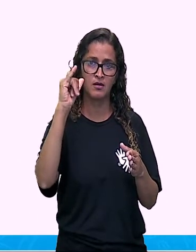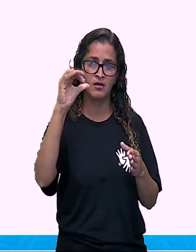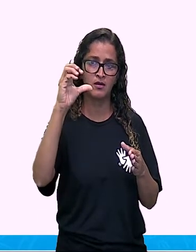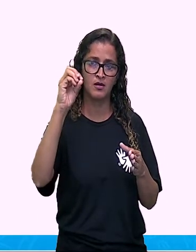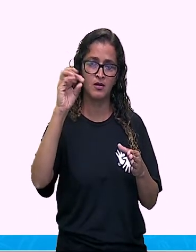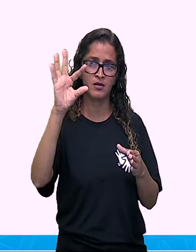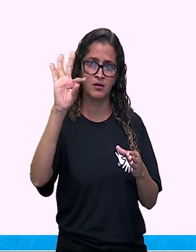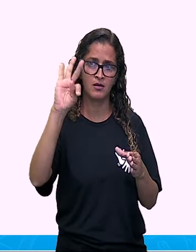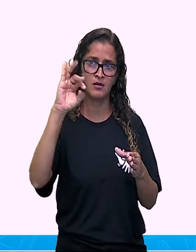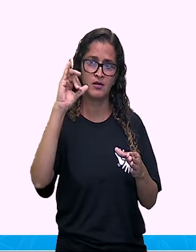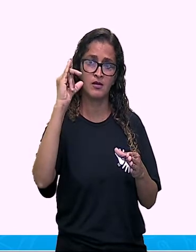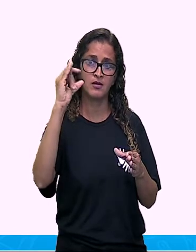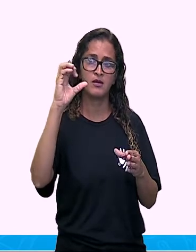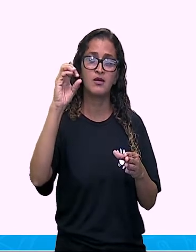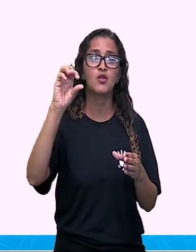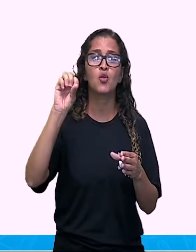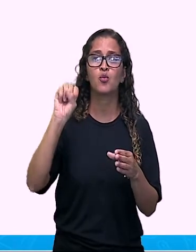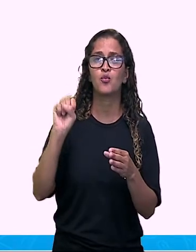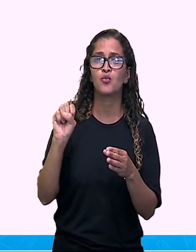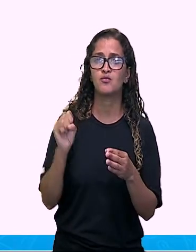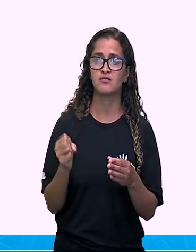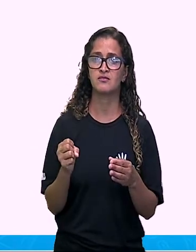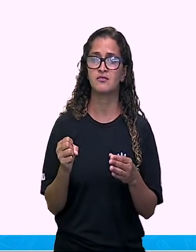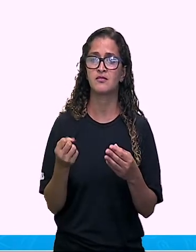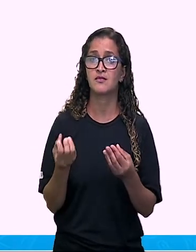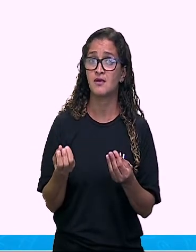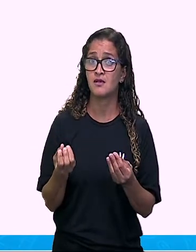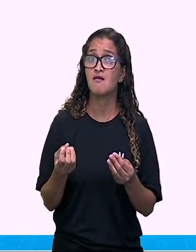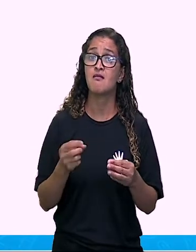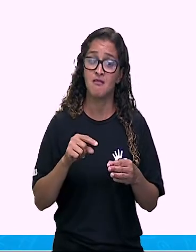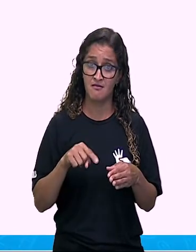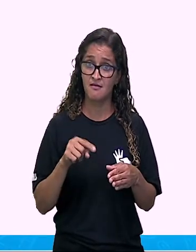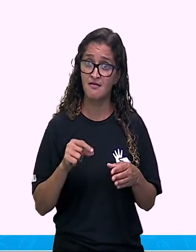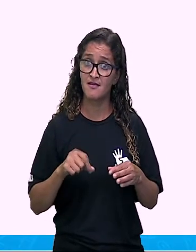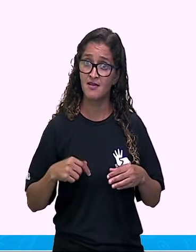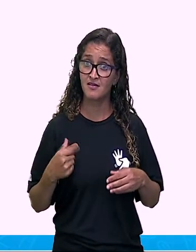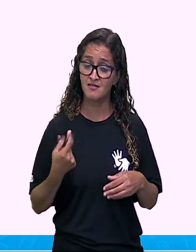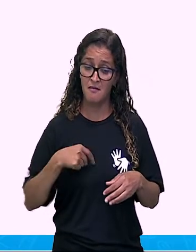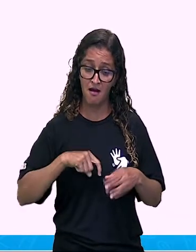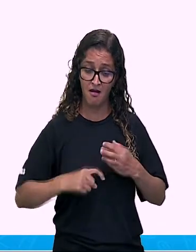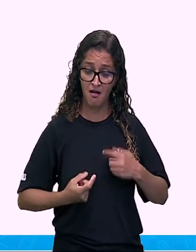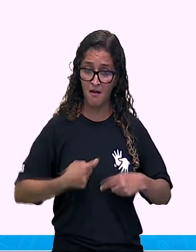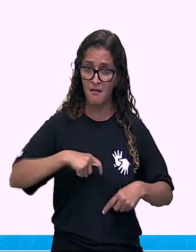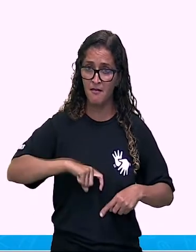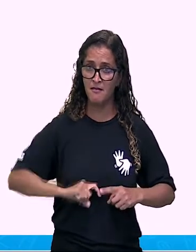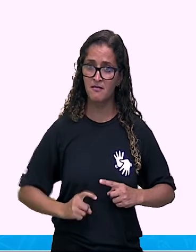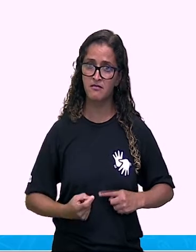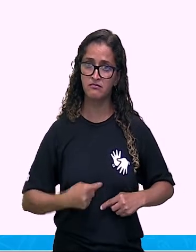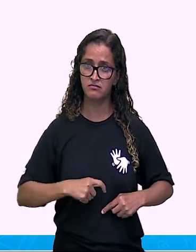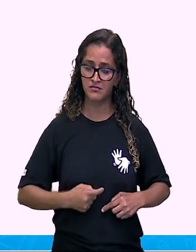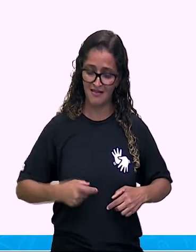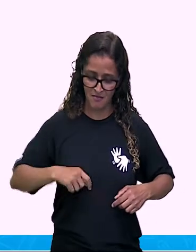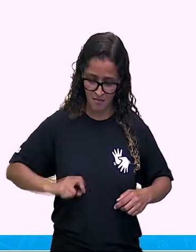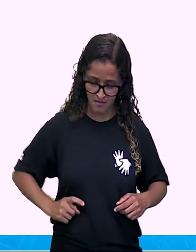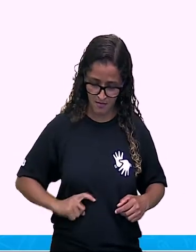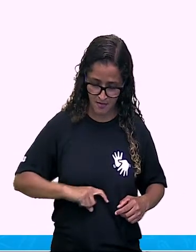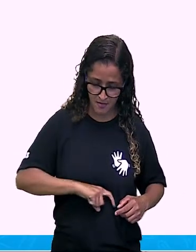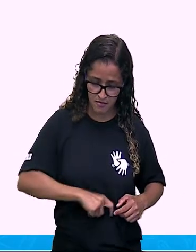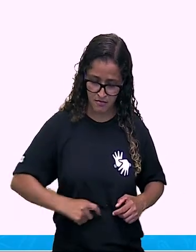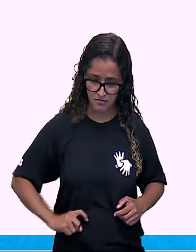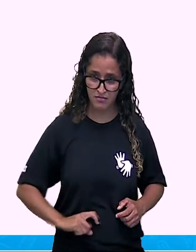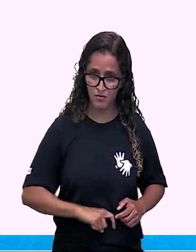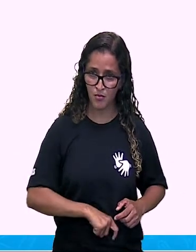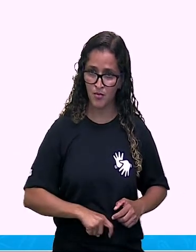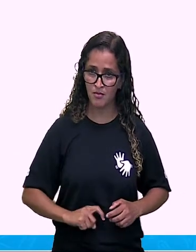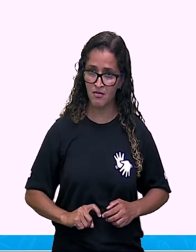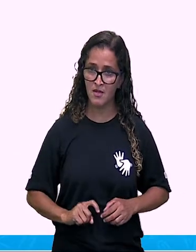reproduzem, Elas geram seres semelhantes a si. Elas se reproduzem no intestino, ajudando